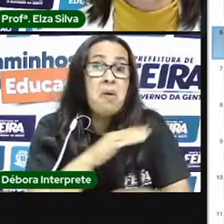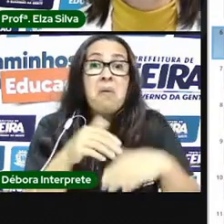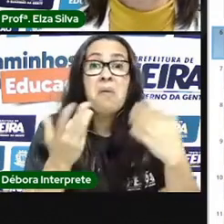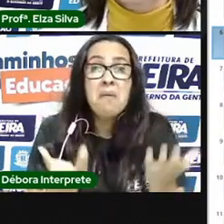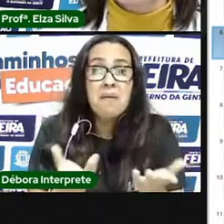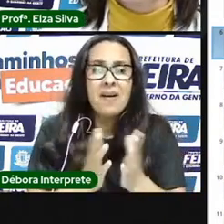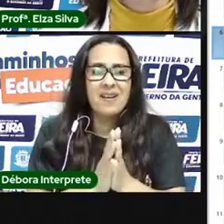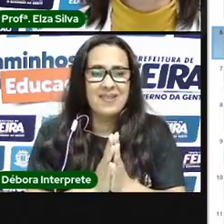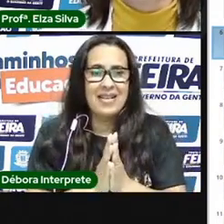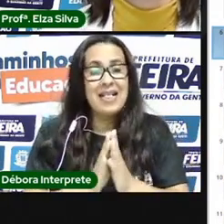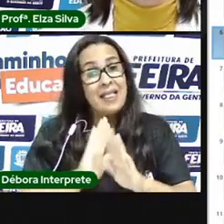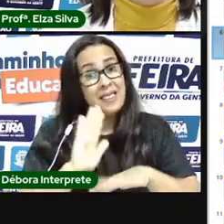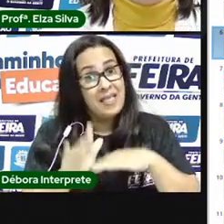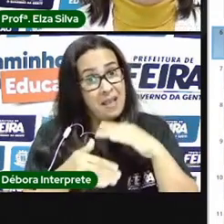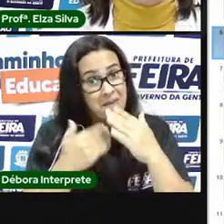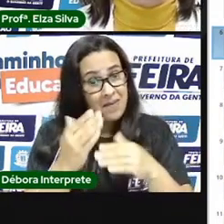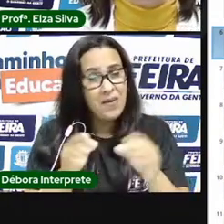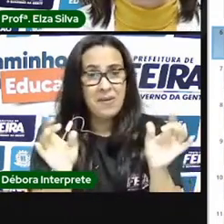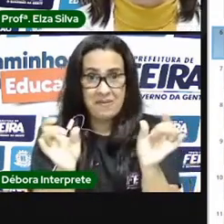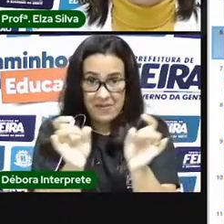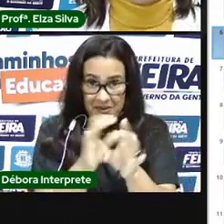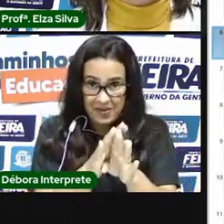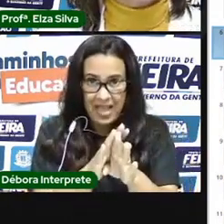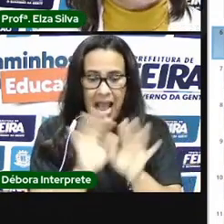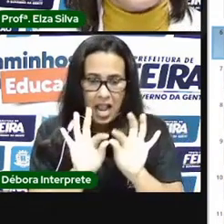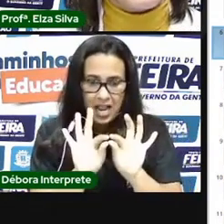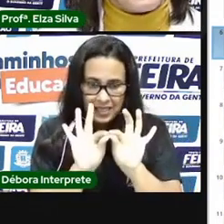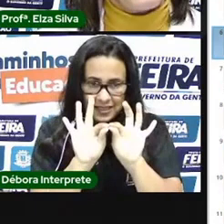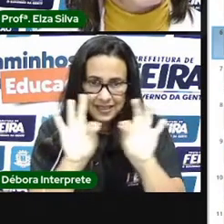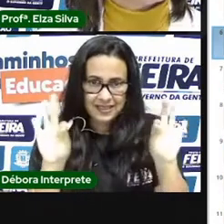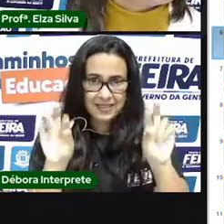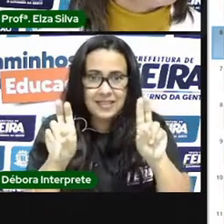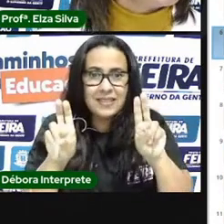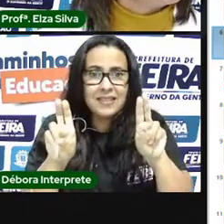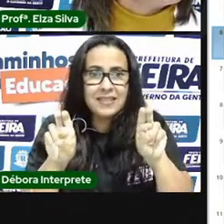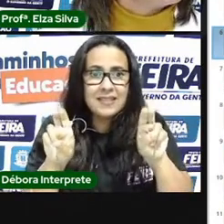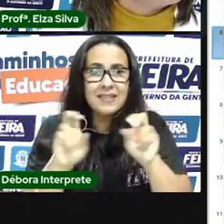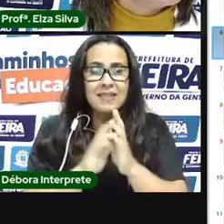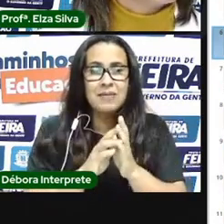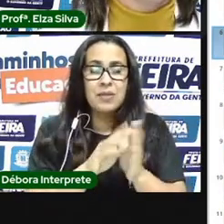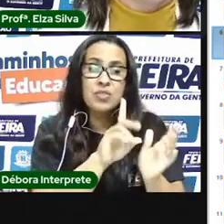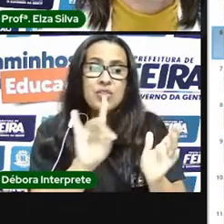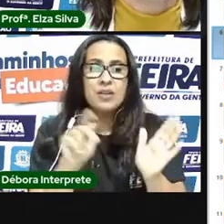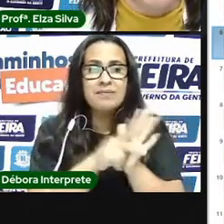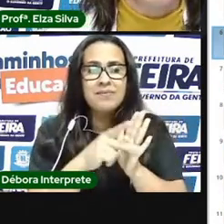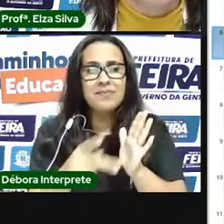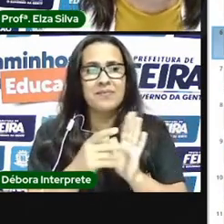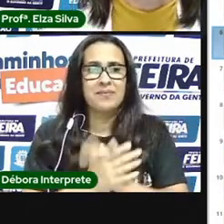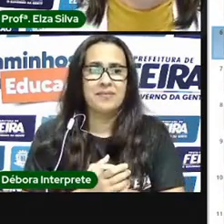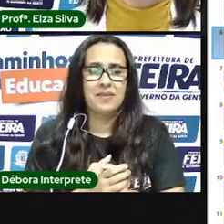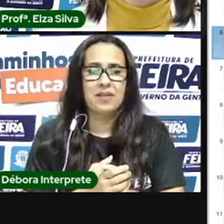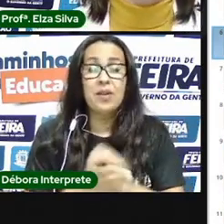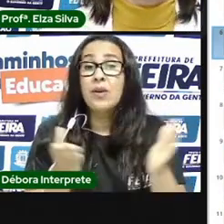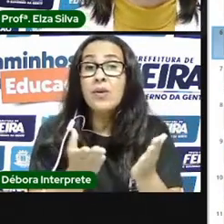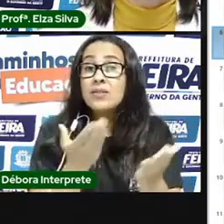Diário de registro das aulas da semana. E o nosso tema da aula, quem lembra? Diversidade